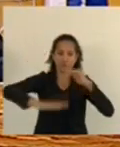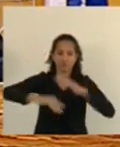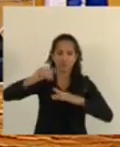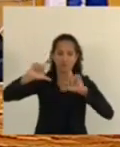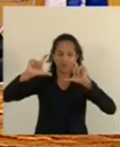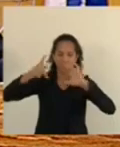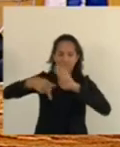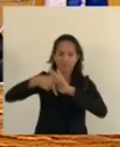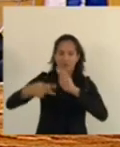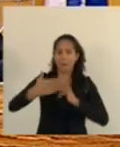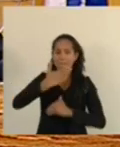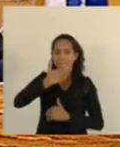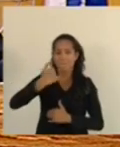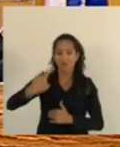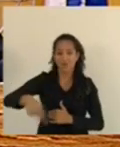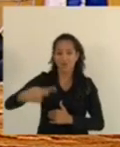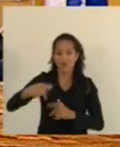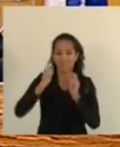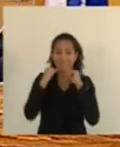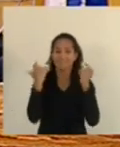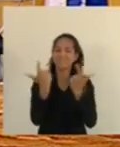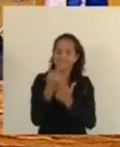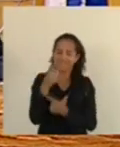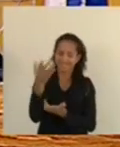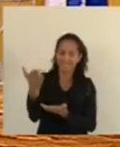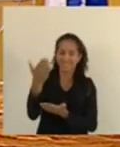A melhor fotógrafa que nós temos aqui na Assembleia.